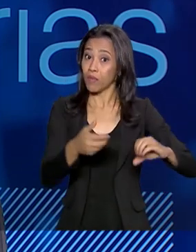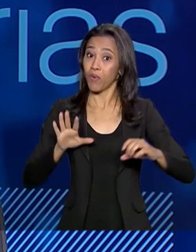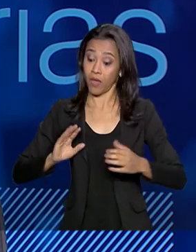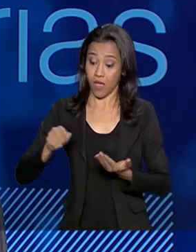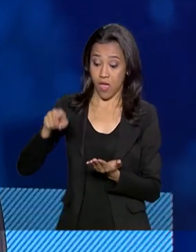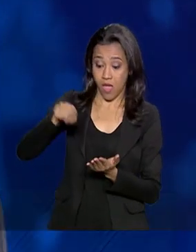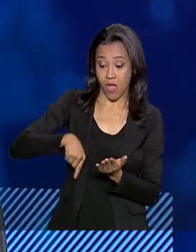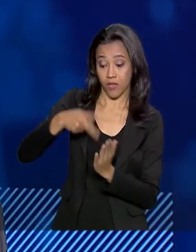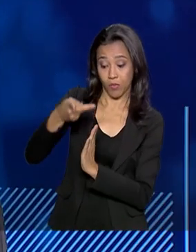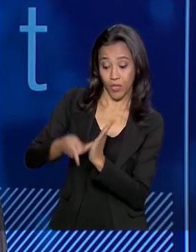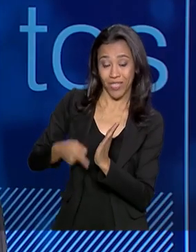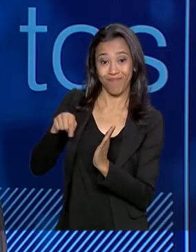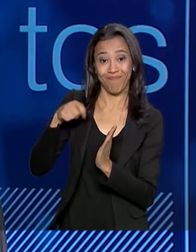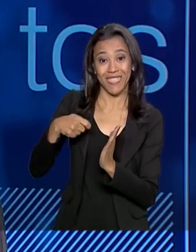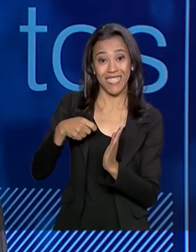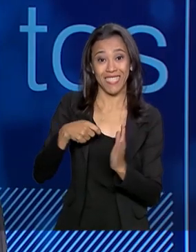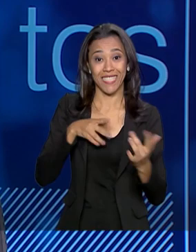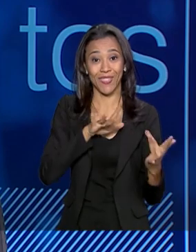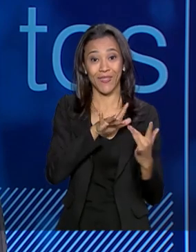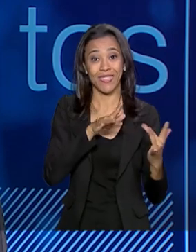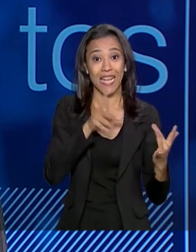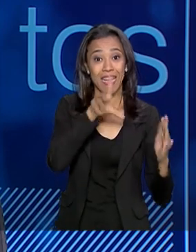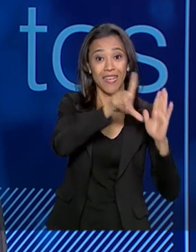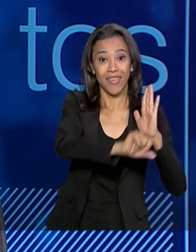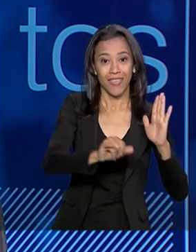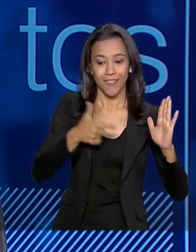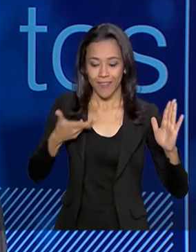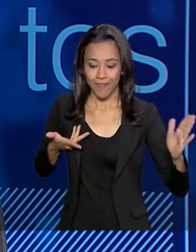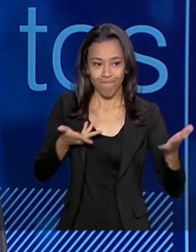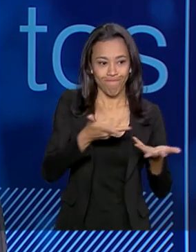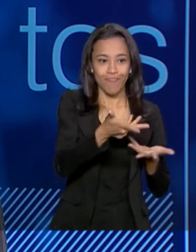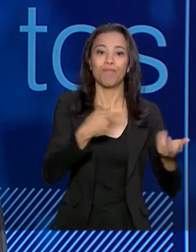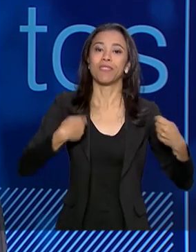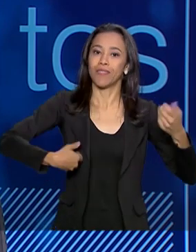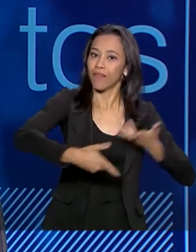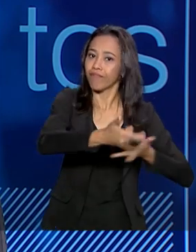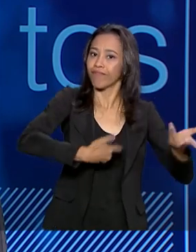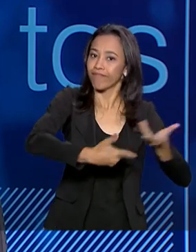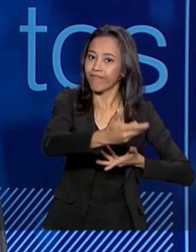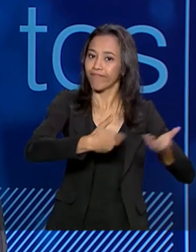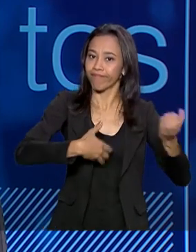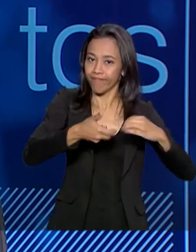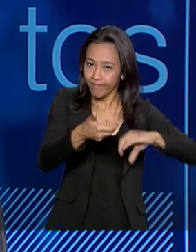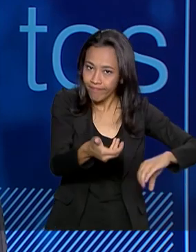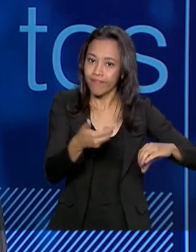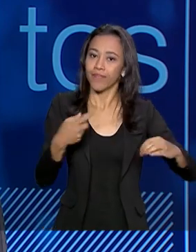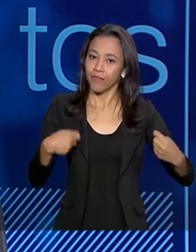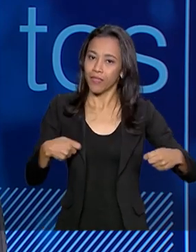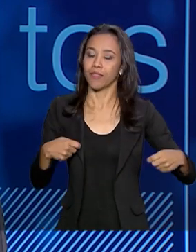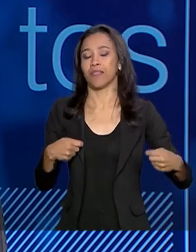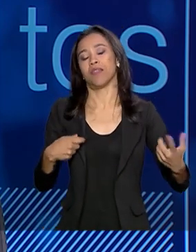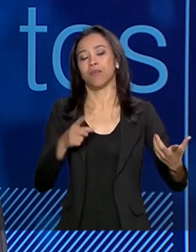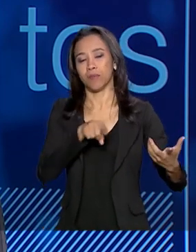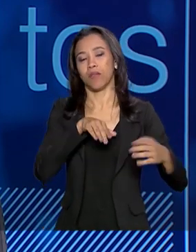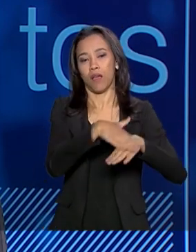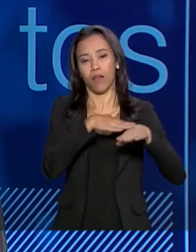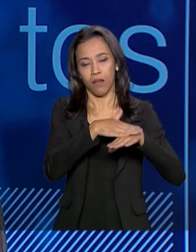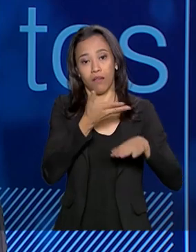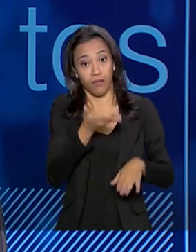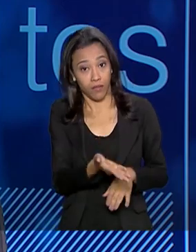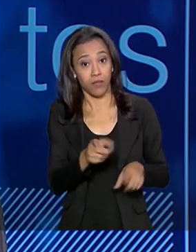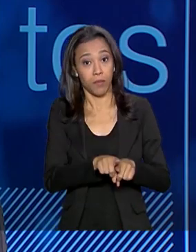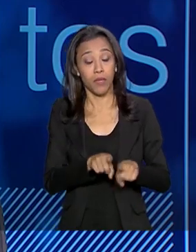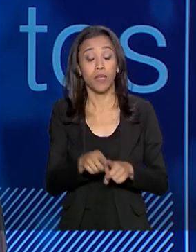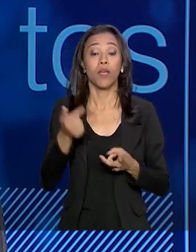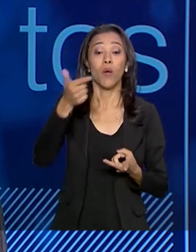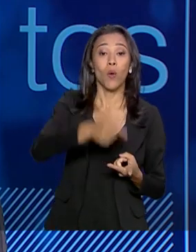demandando alterações legislativas importantes ou apoios importantes de mudanças legislativas. Então, a gente faz essa ponte com o Congresso também. A